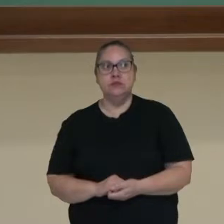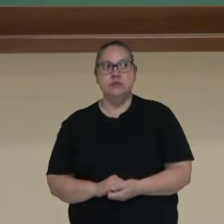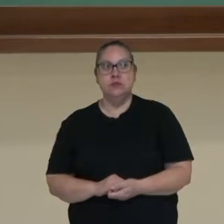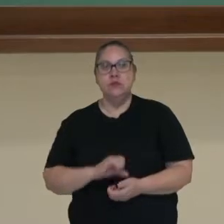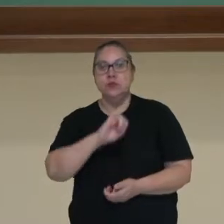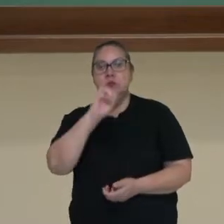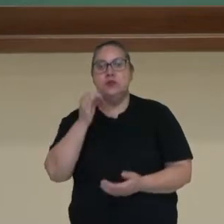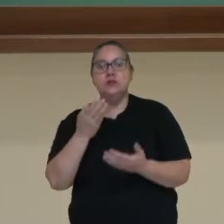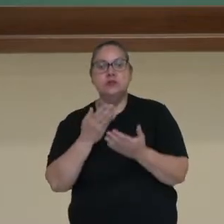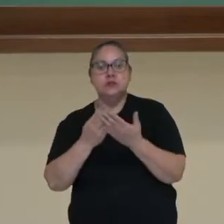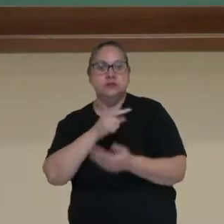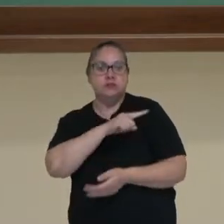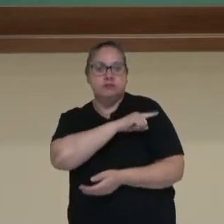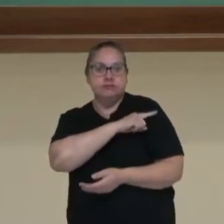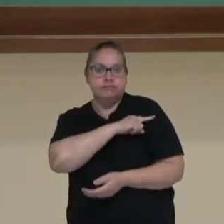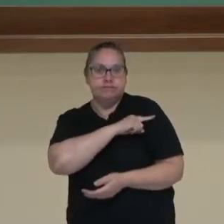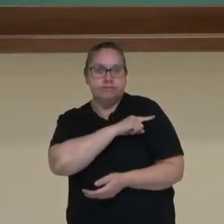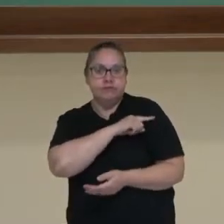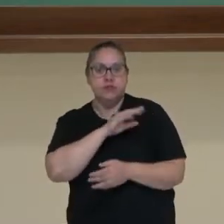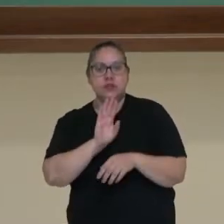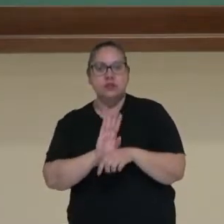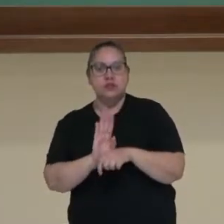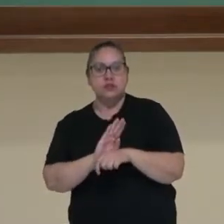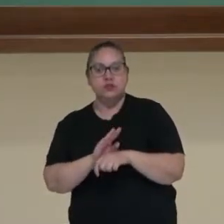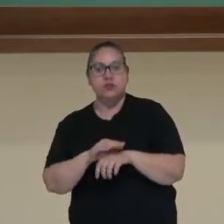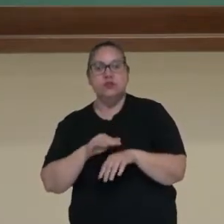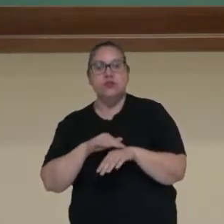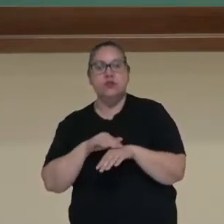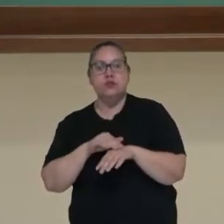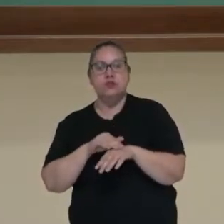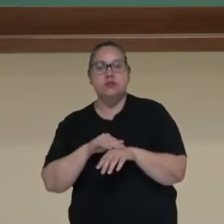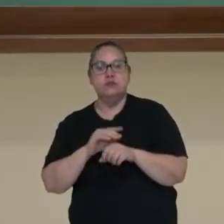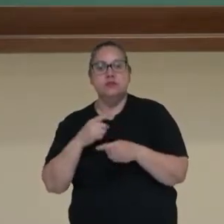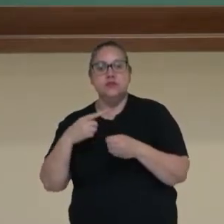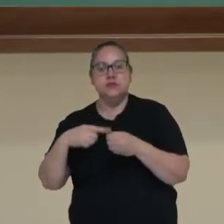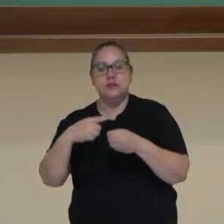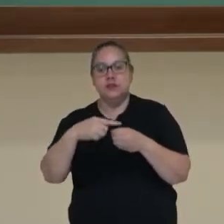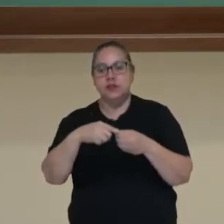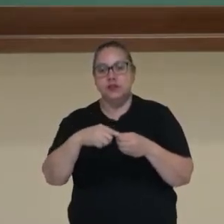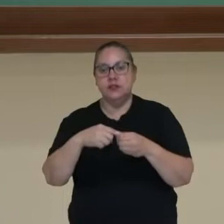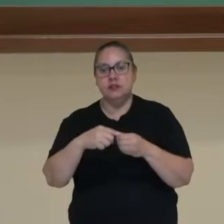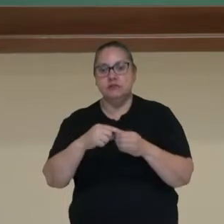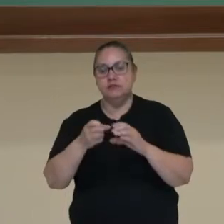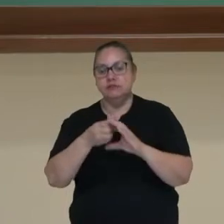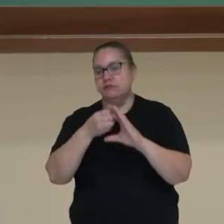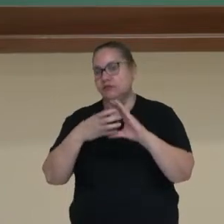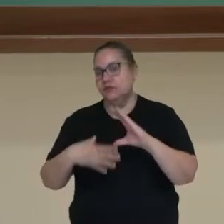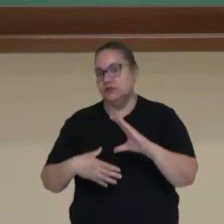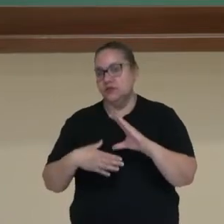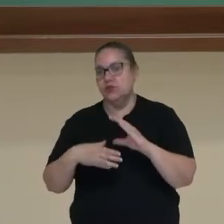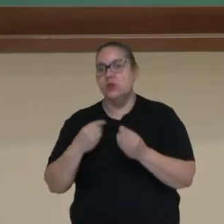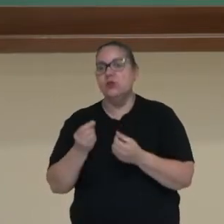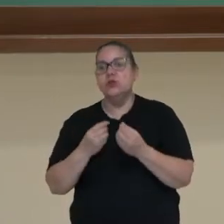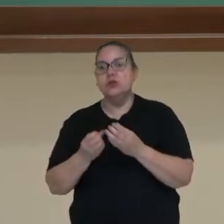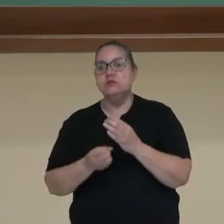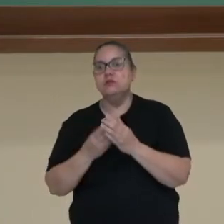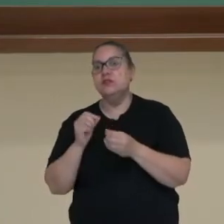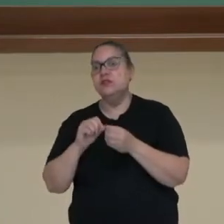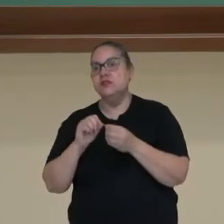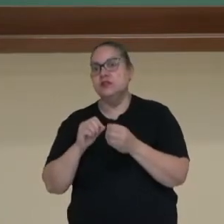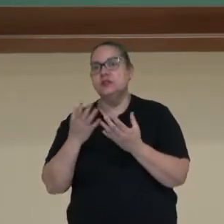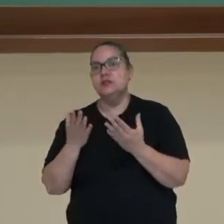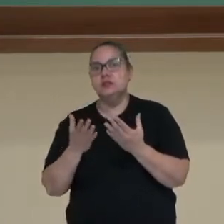Olá, estudantes da primeira série. Neste vídeo vamos falar sobre cidades, origem, formação e as funções das cidades.